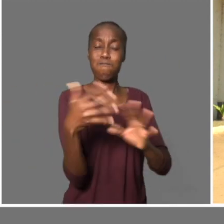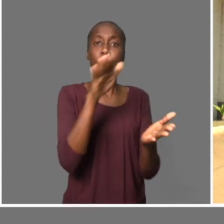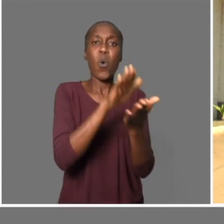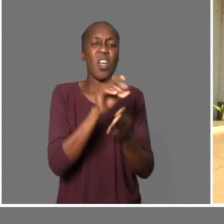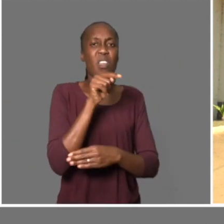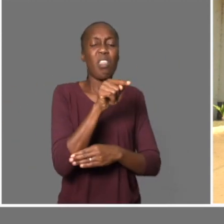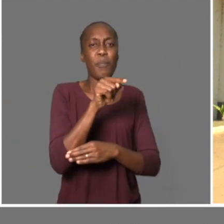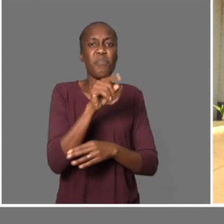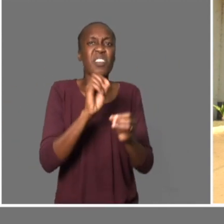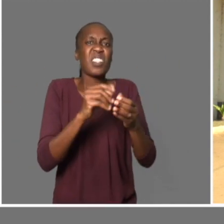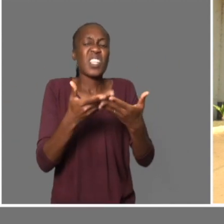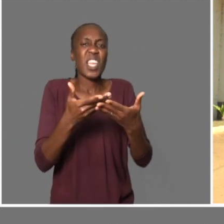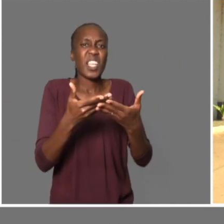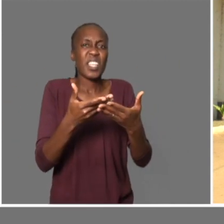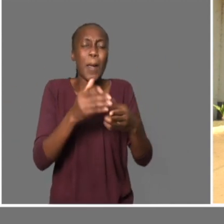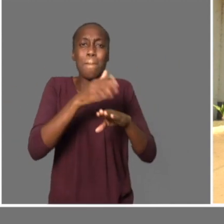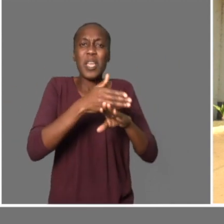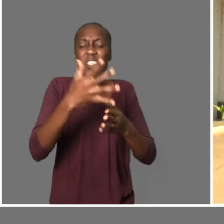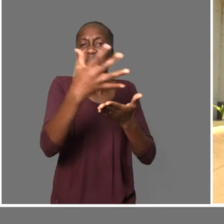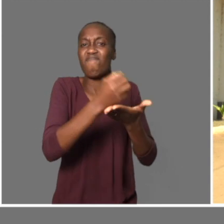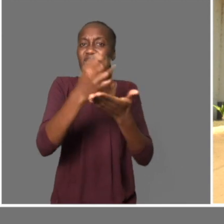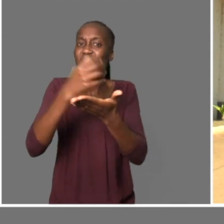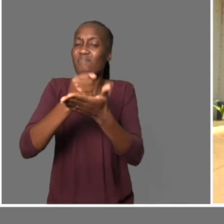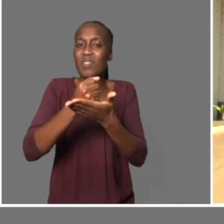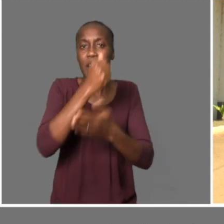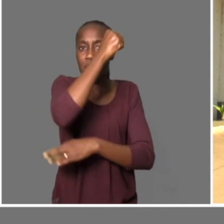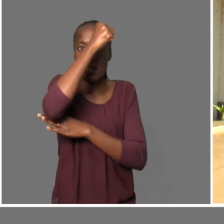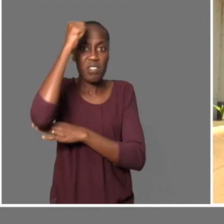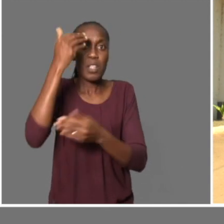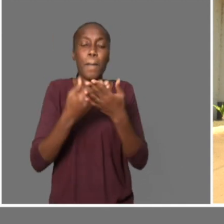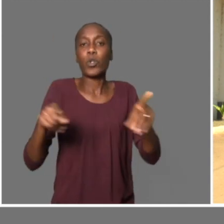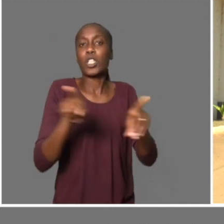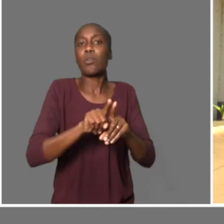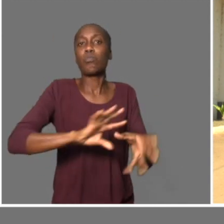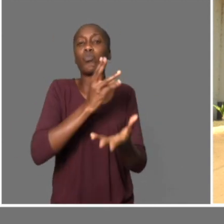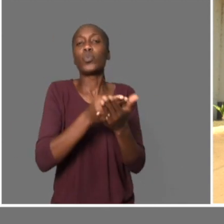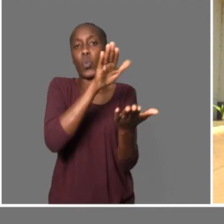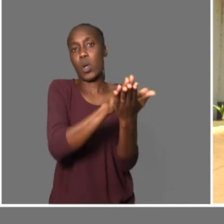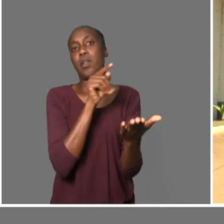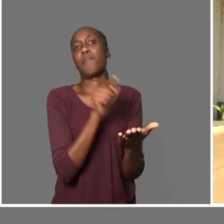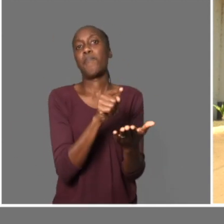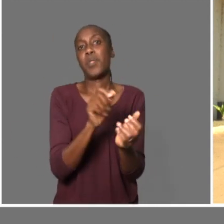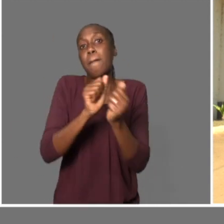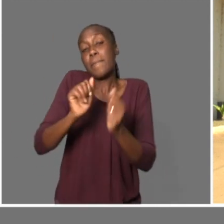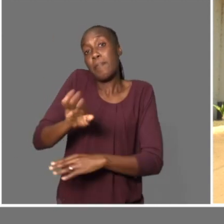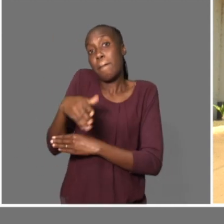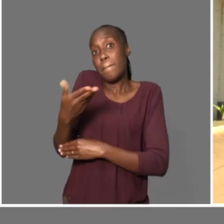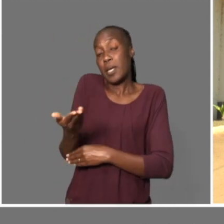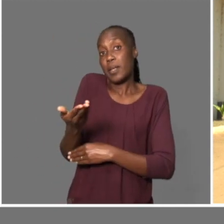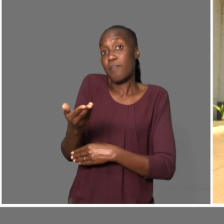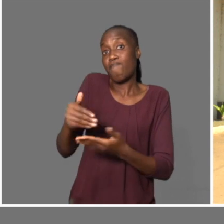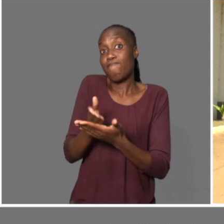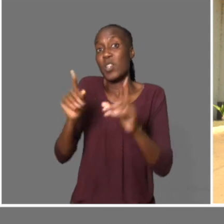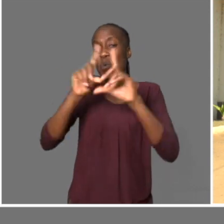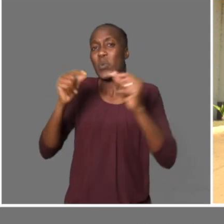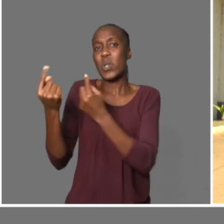se são 30, 40, 60 pescadores no mesmo sítio, a tendência do pescado é de recuar o nível das